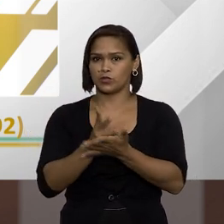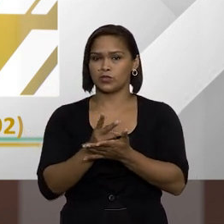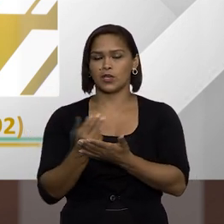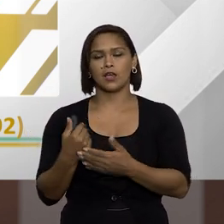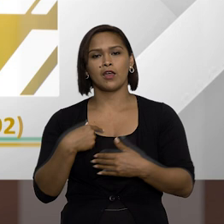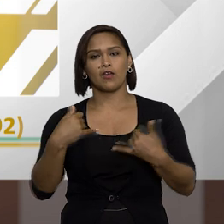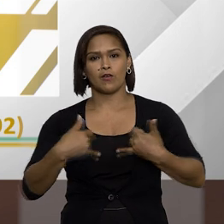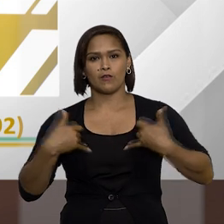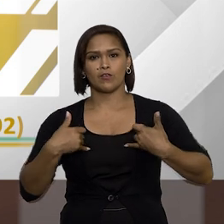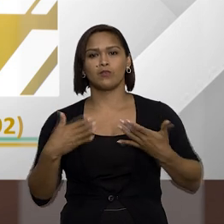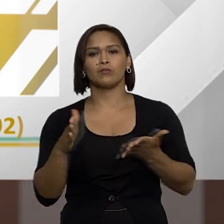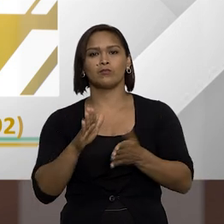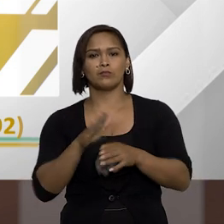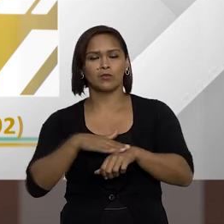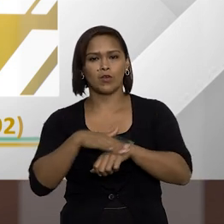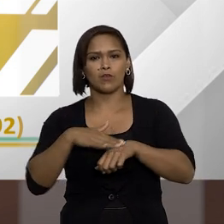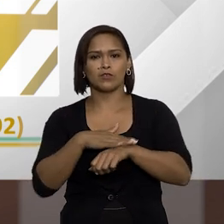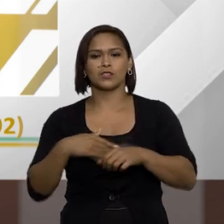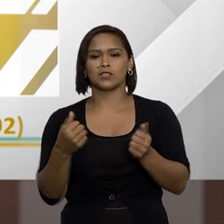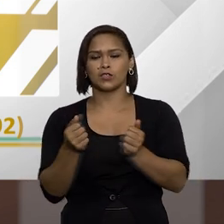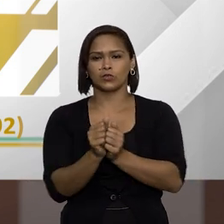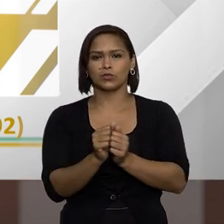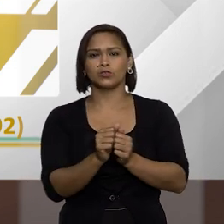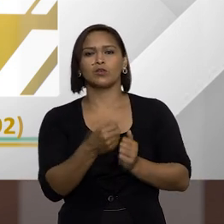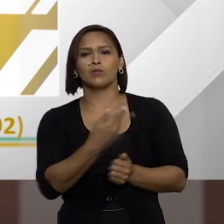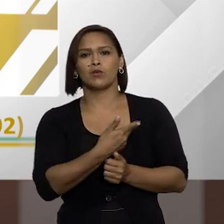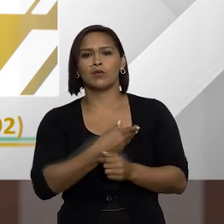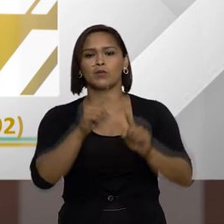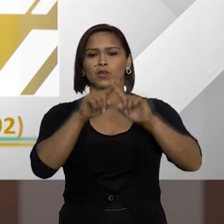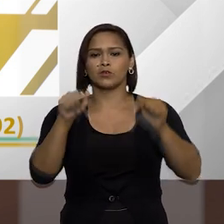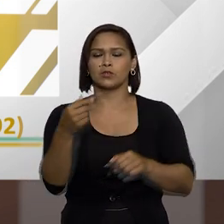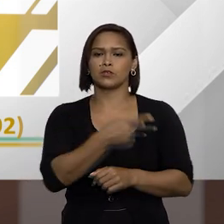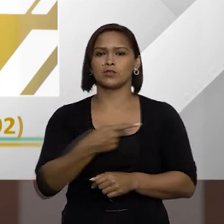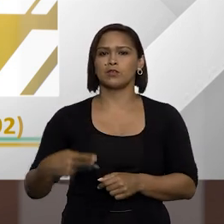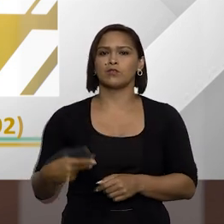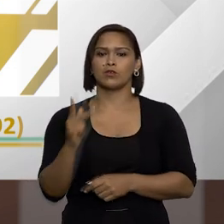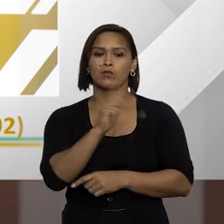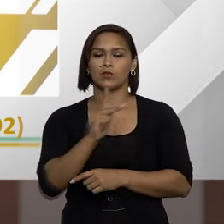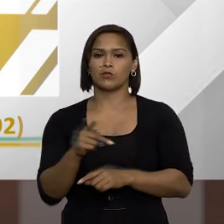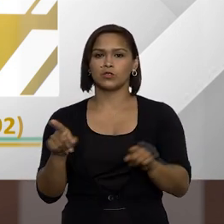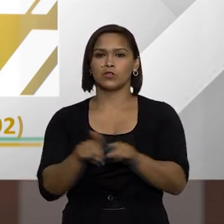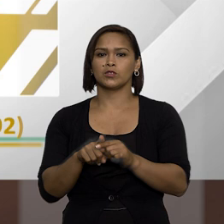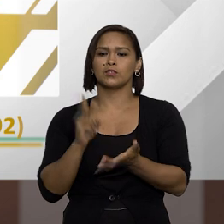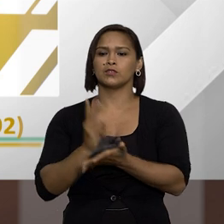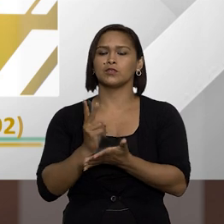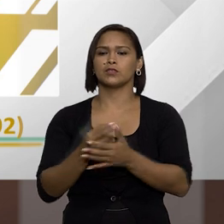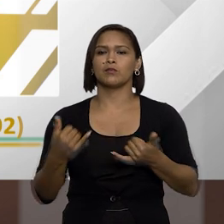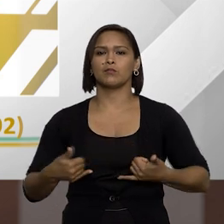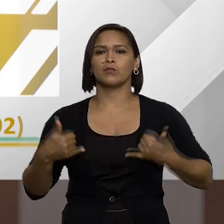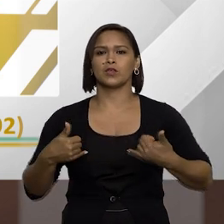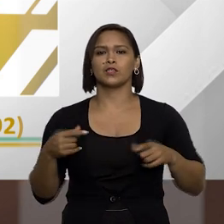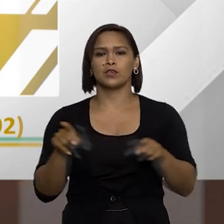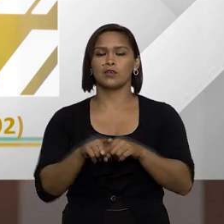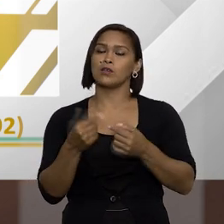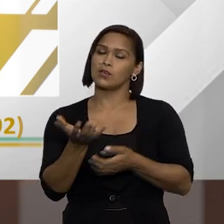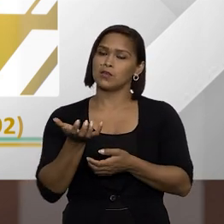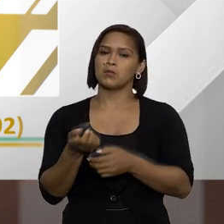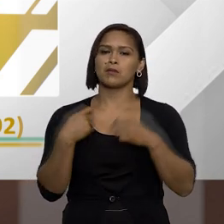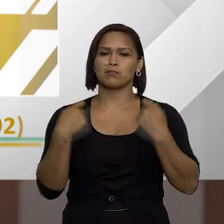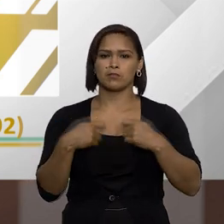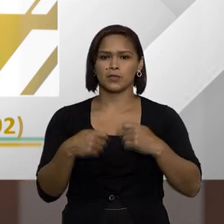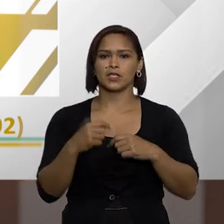também foi um prazer estar aqui conversando com o colega de trabalho também colega servidor professor Daud é sempre aí um prazer enorme também fico à